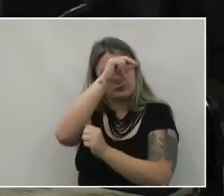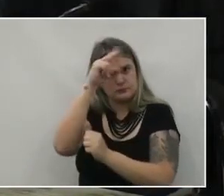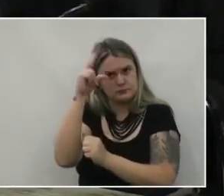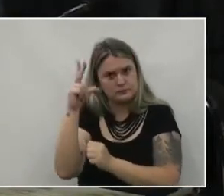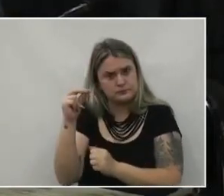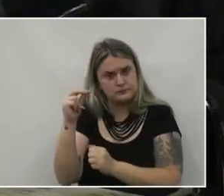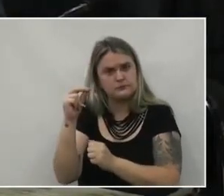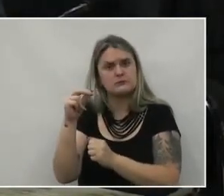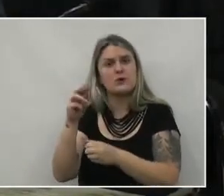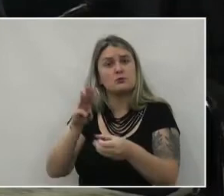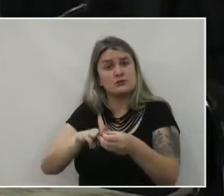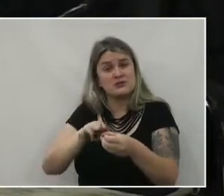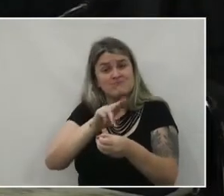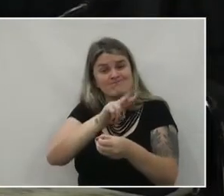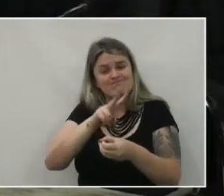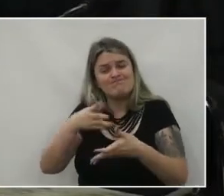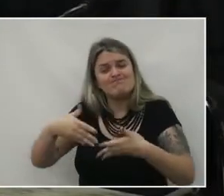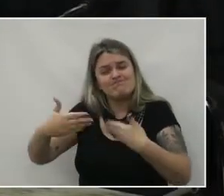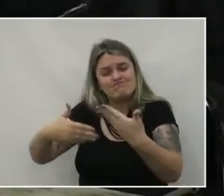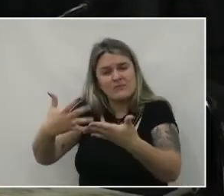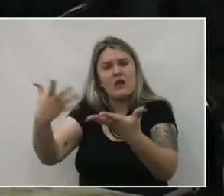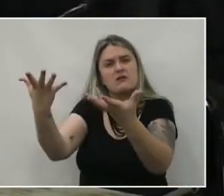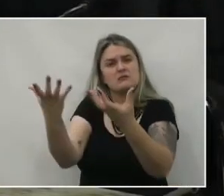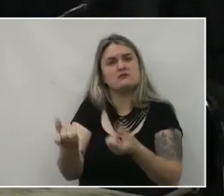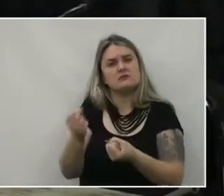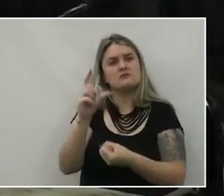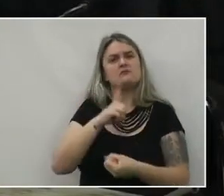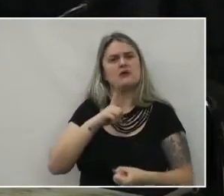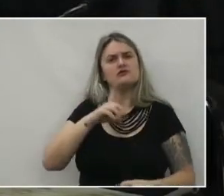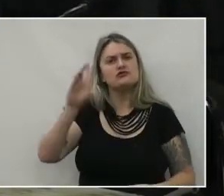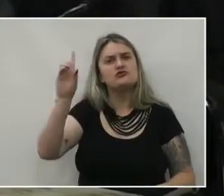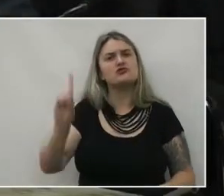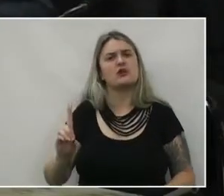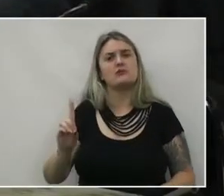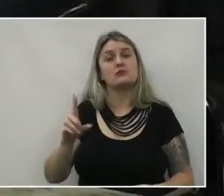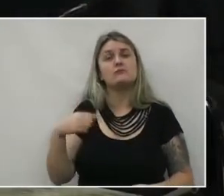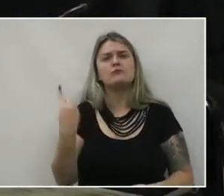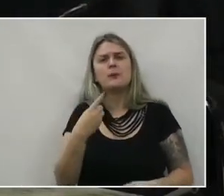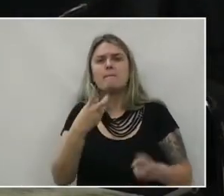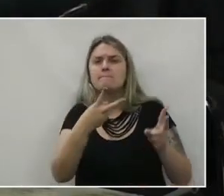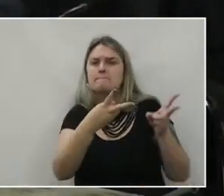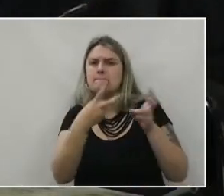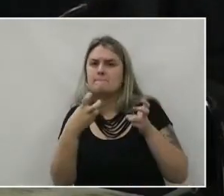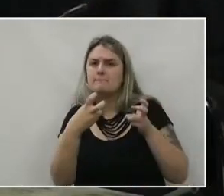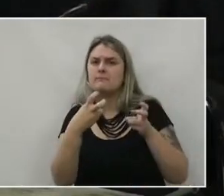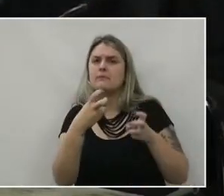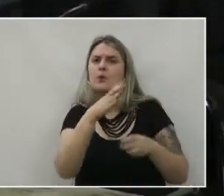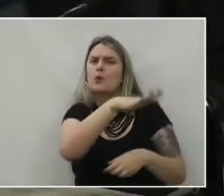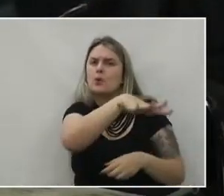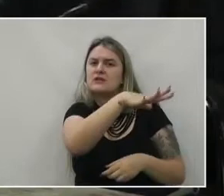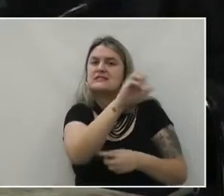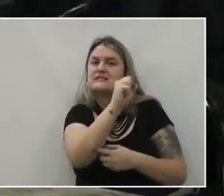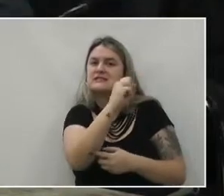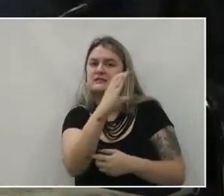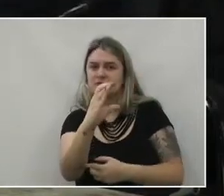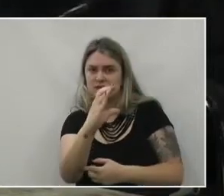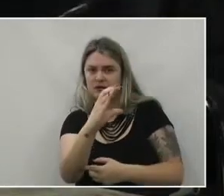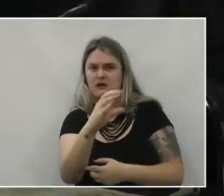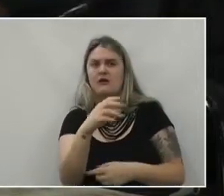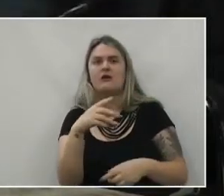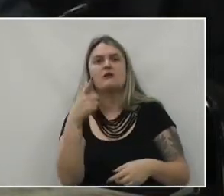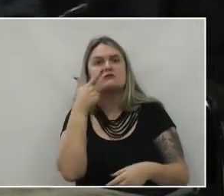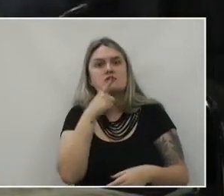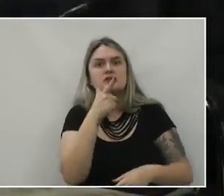Para que o União da Vitória Receba o que é de direito Porque nós vemos A região de São Cristóvão Sendo beneficiado pela Ponte